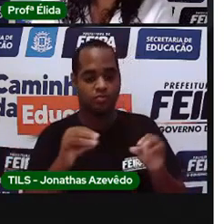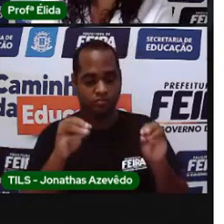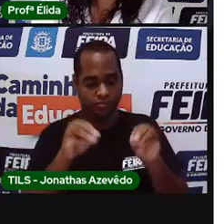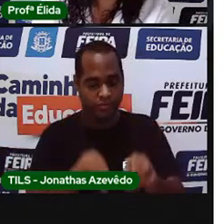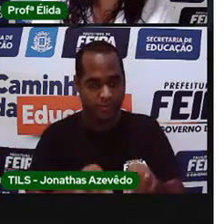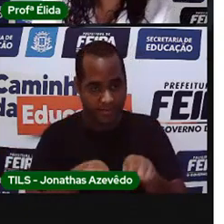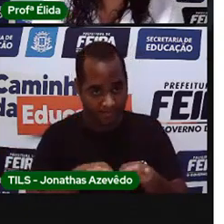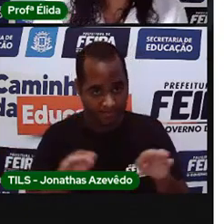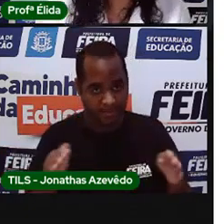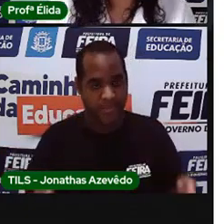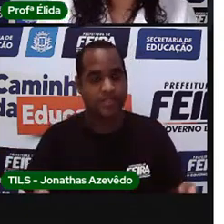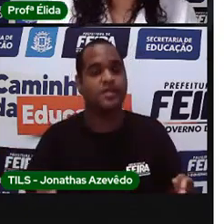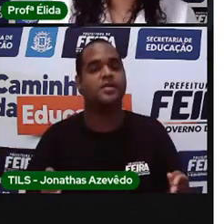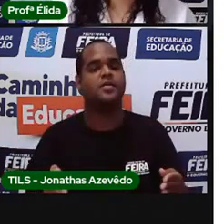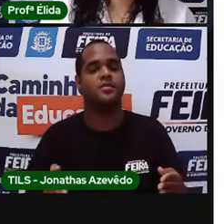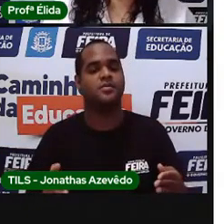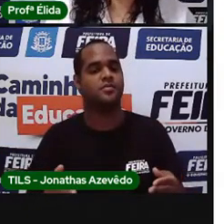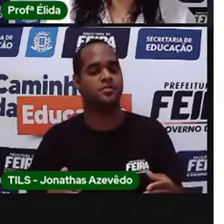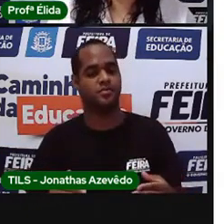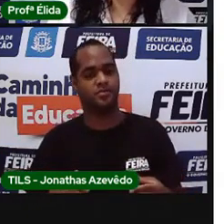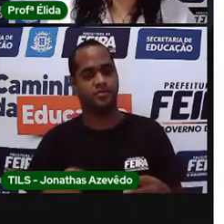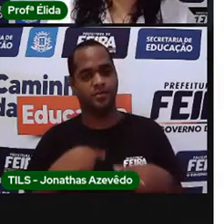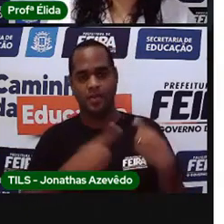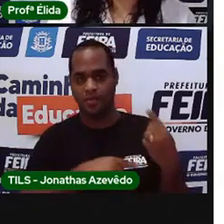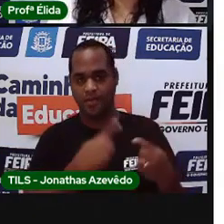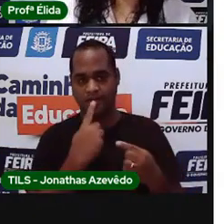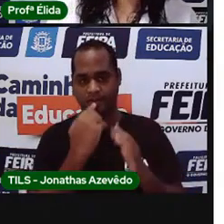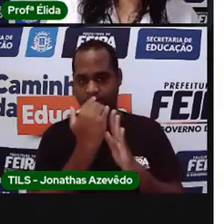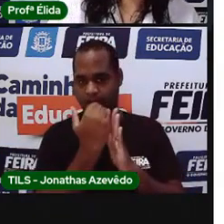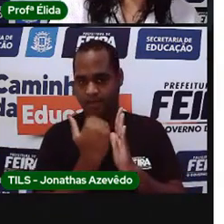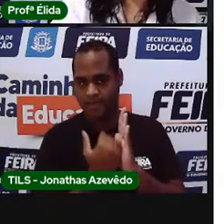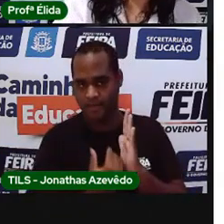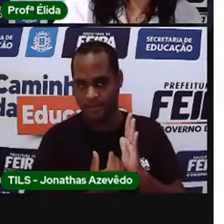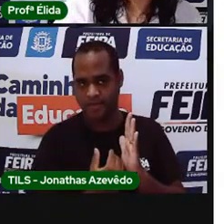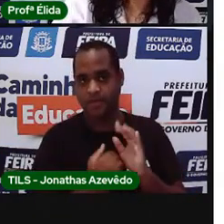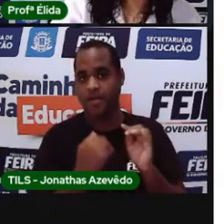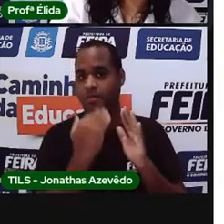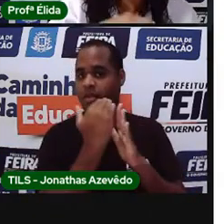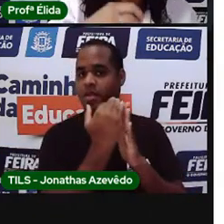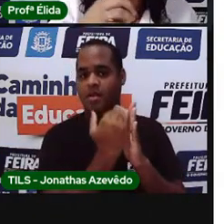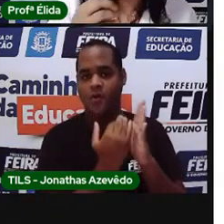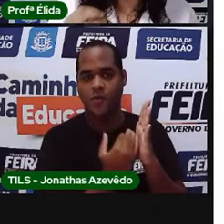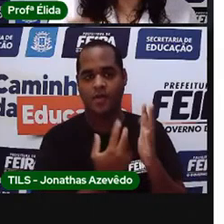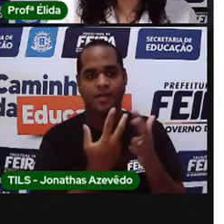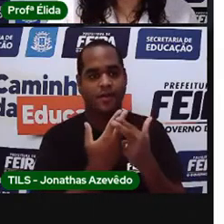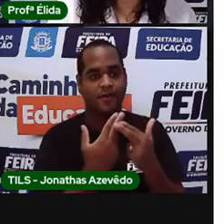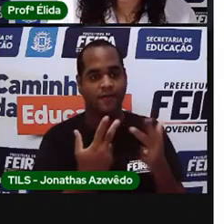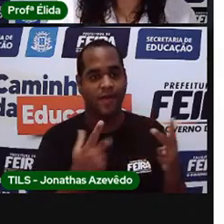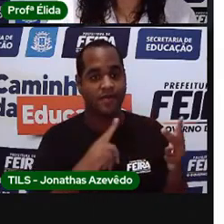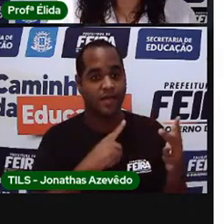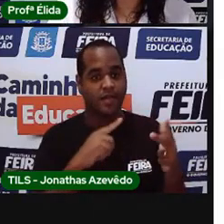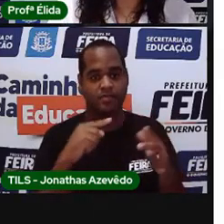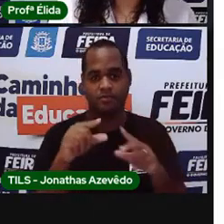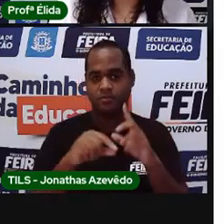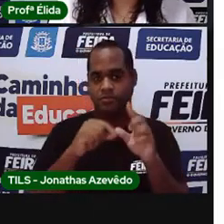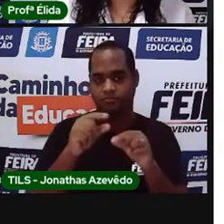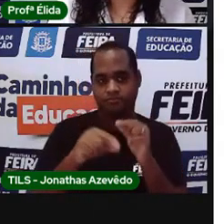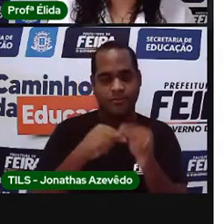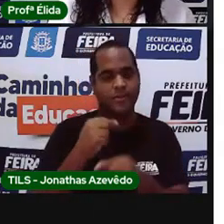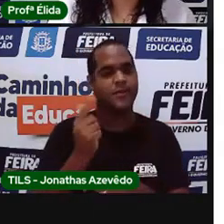cima da mesa. E depois nós fizemos uma lista pela ordem que os objetos foram tirados.